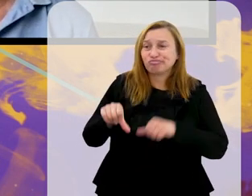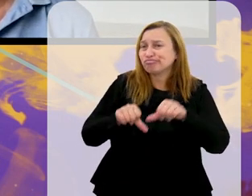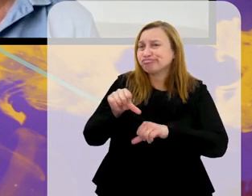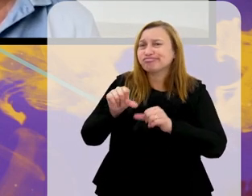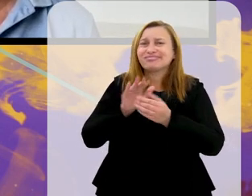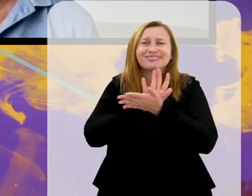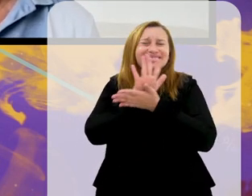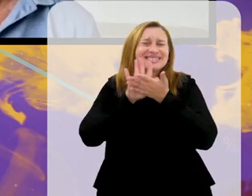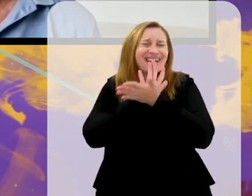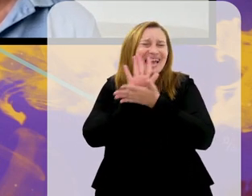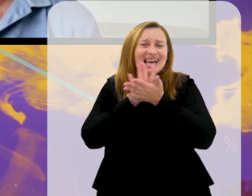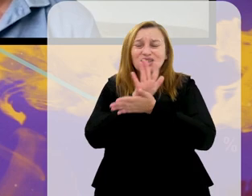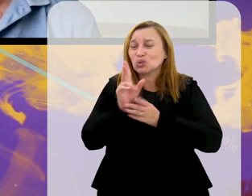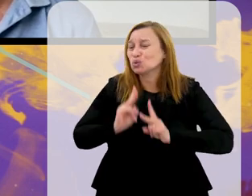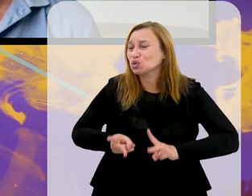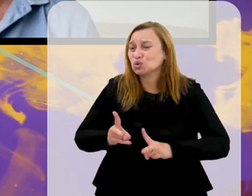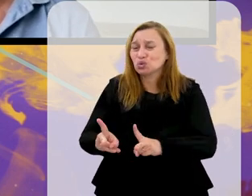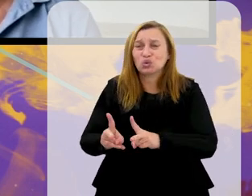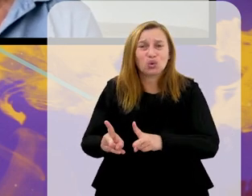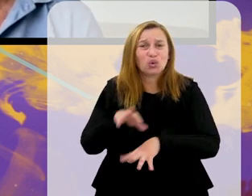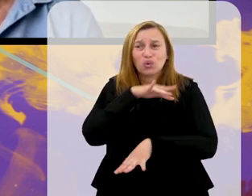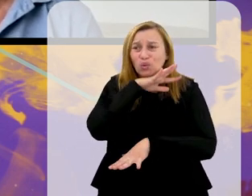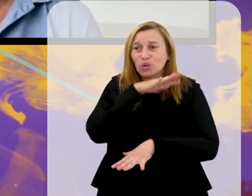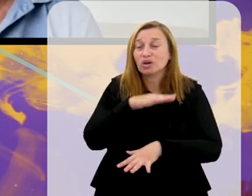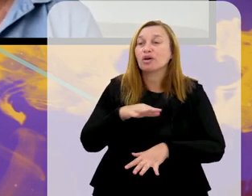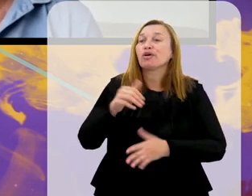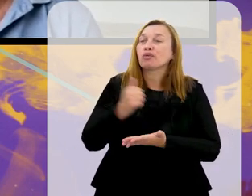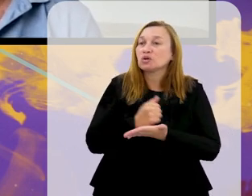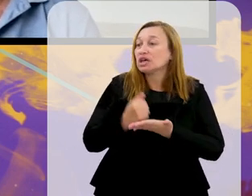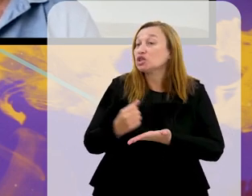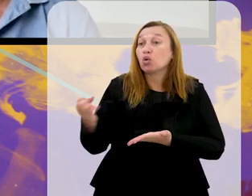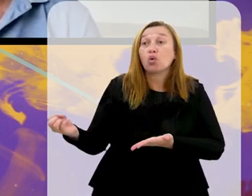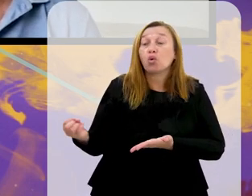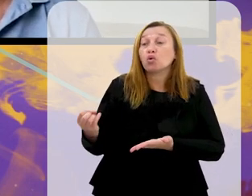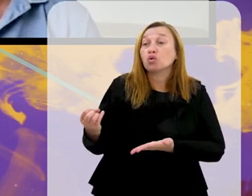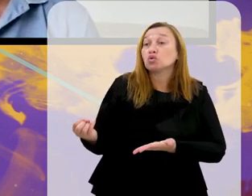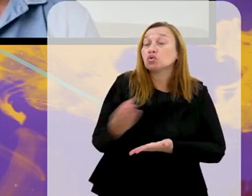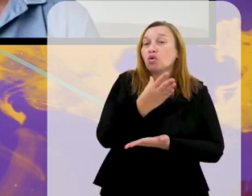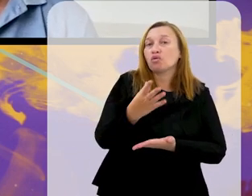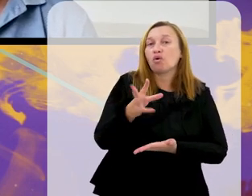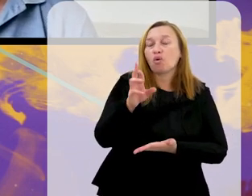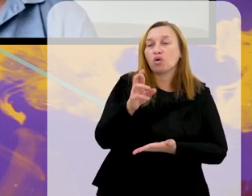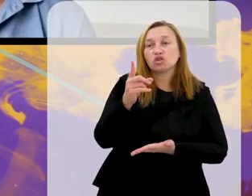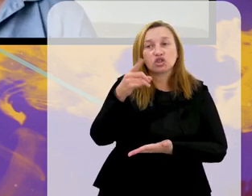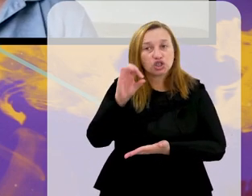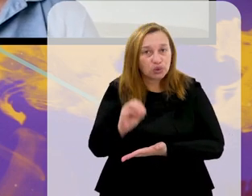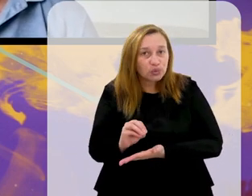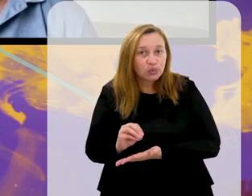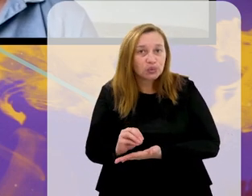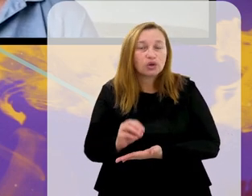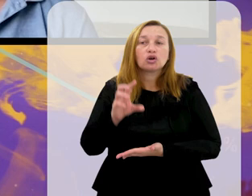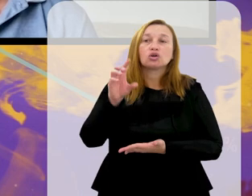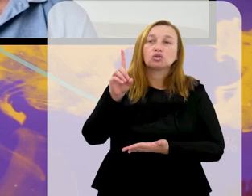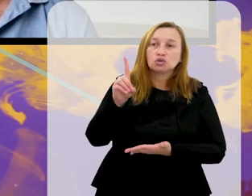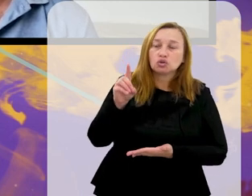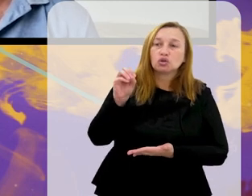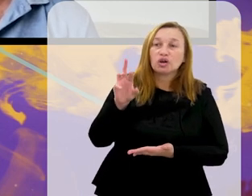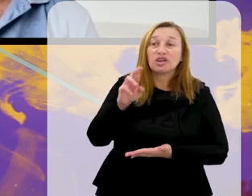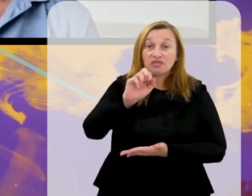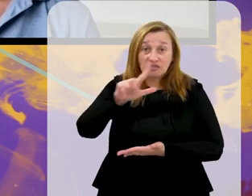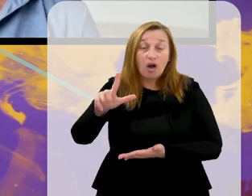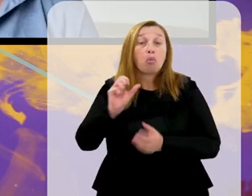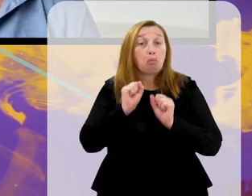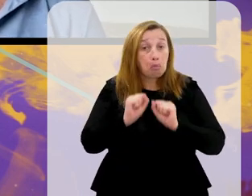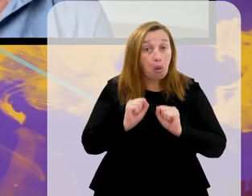e não mudou nada. Continuou com o mesmo jeito. Contratou agora o Rodrigo Caetano. São profissionais de alto nível. O Rodrigo Caetano e o Dorival